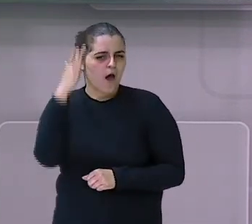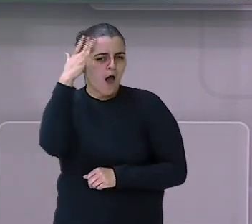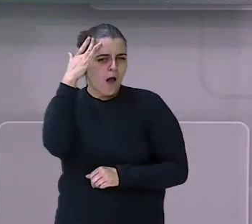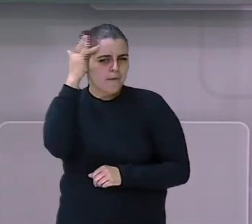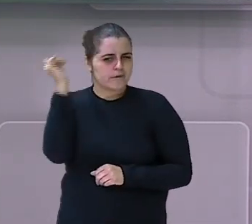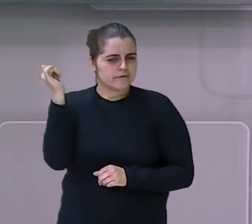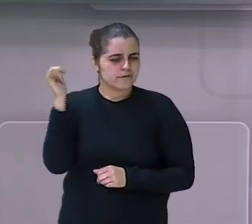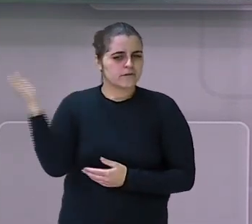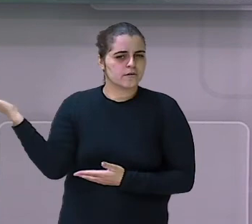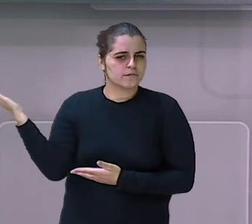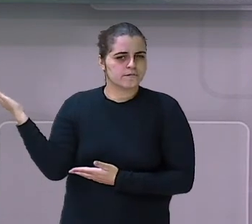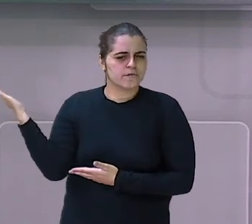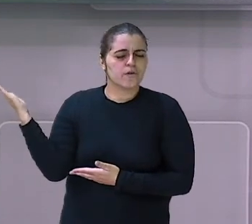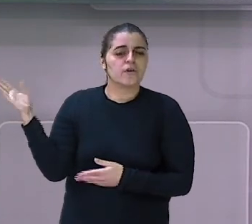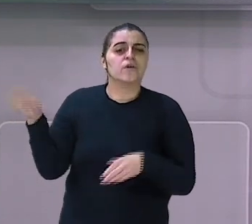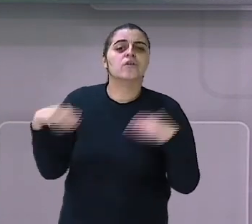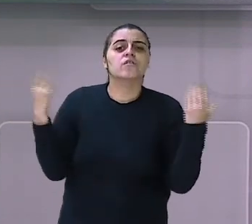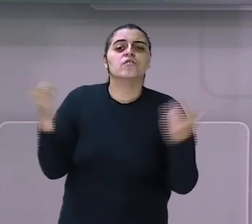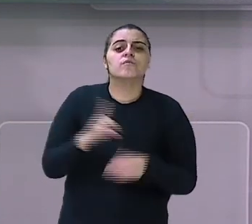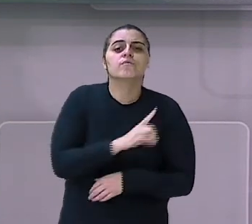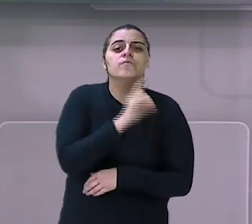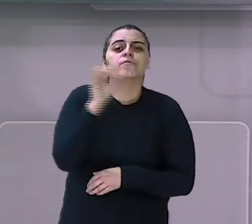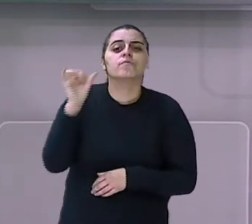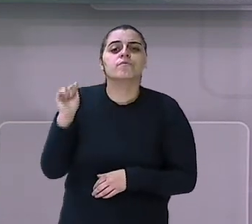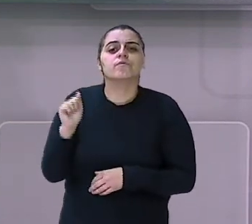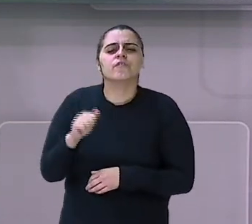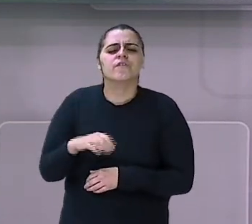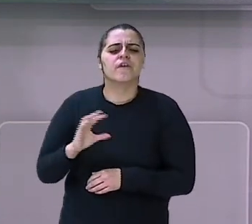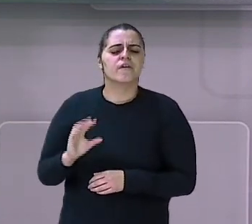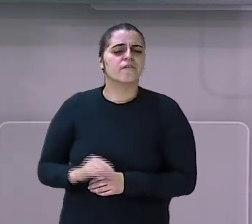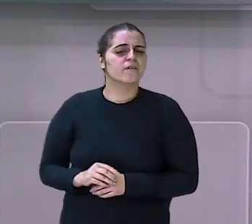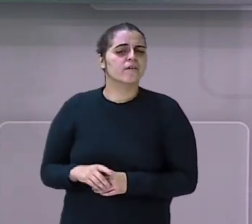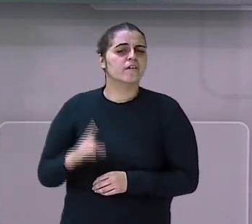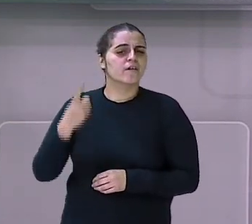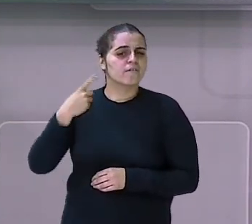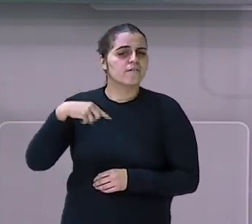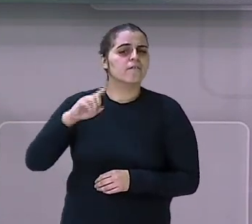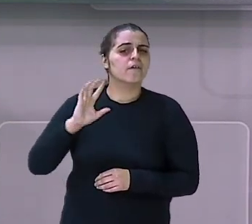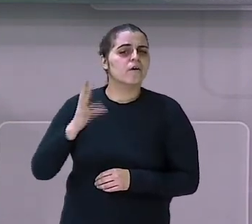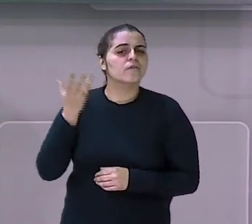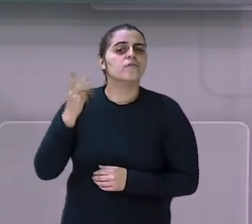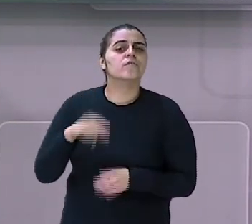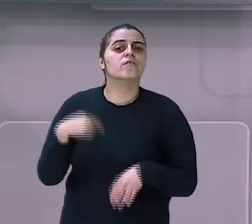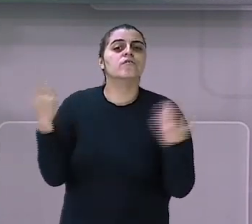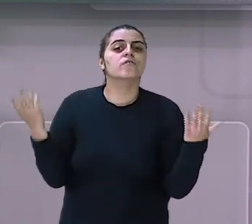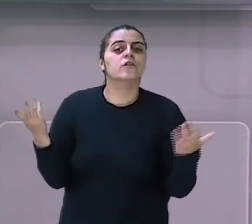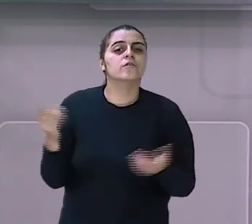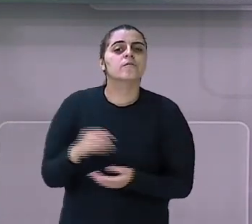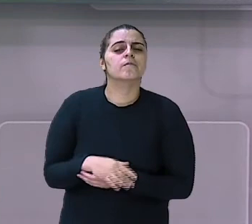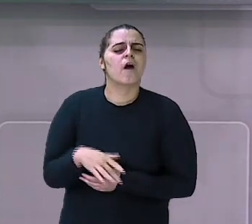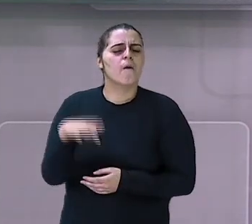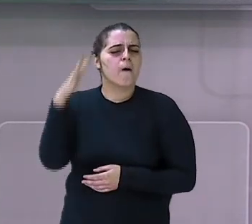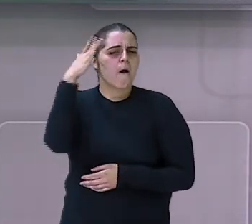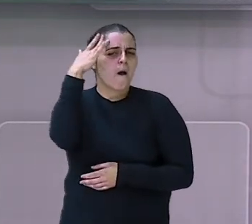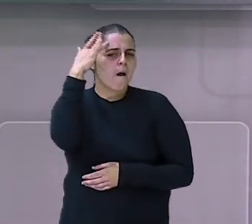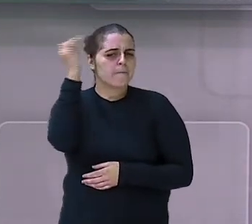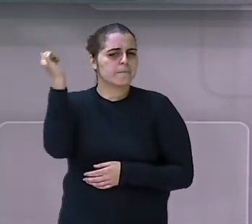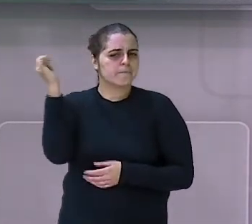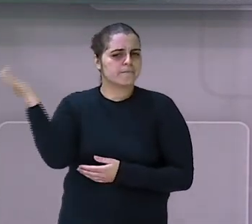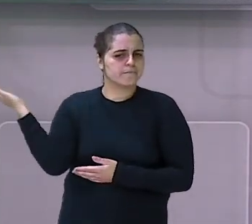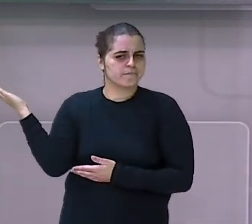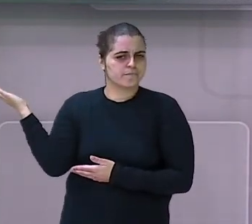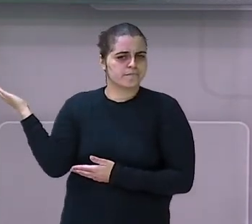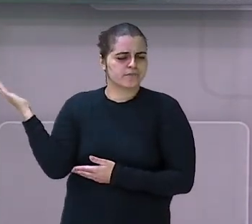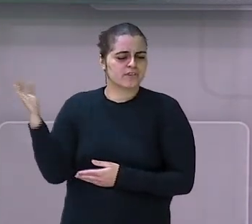Então, que dia que vai ser a aula de natação? Ainda vai acontecer. Então, vai ser amanhã. Então, anotou certo.